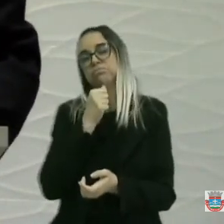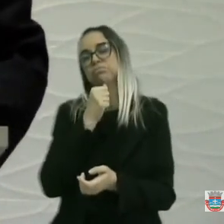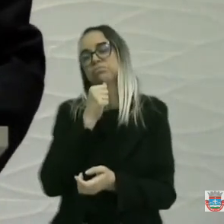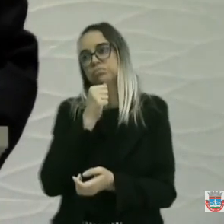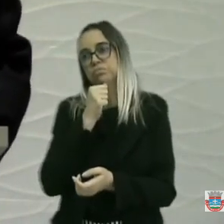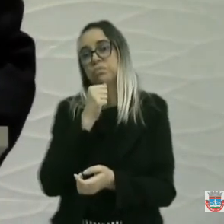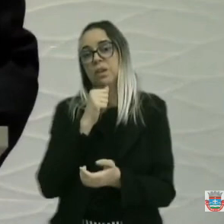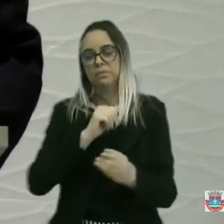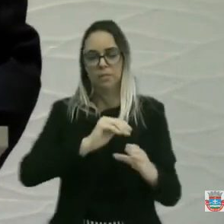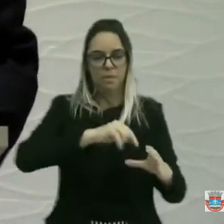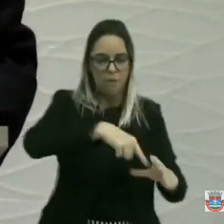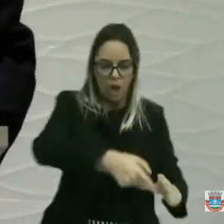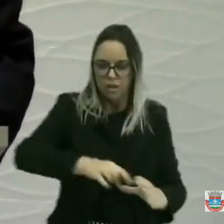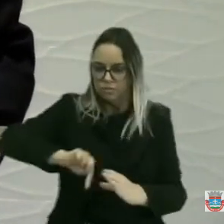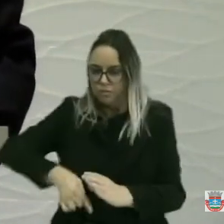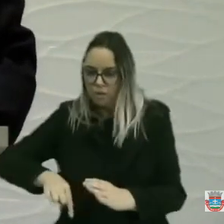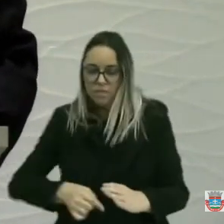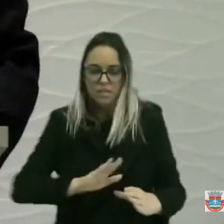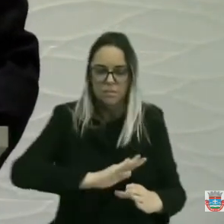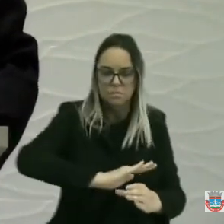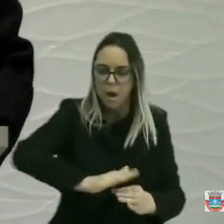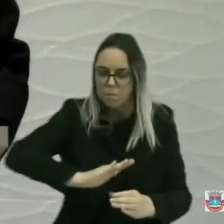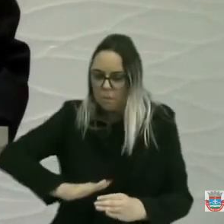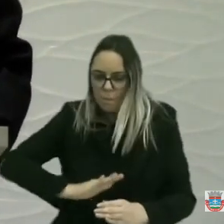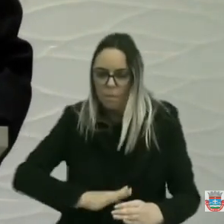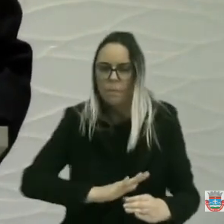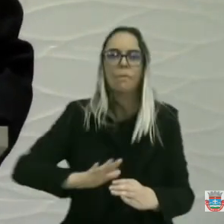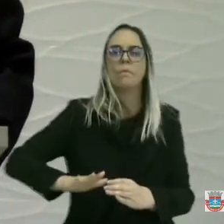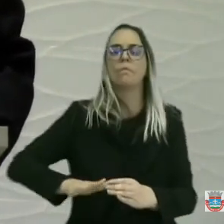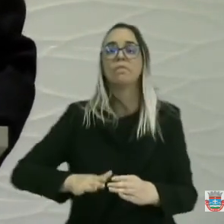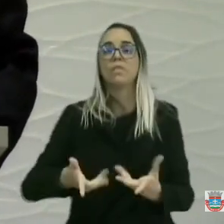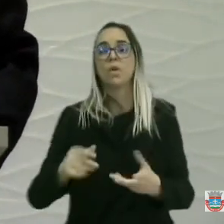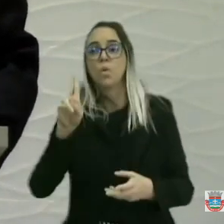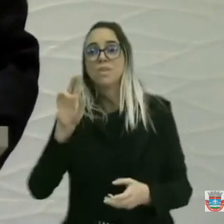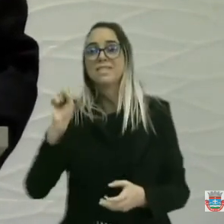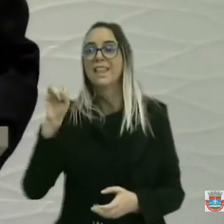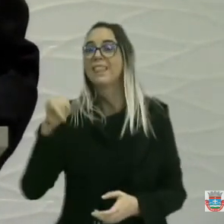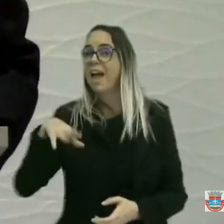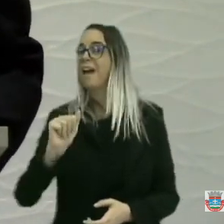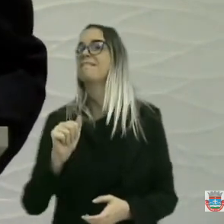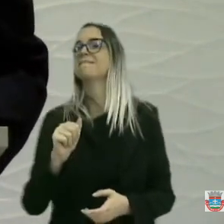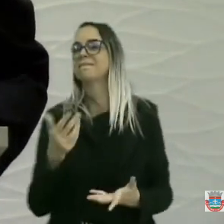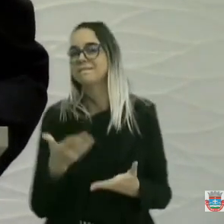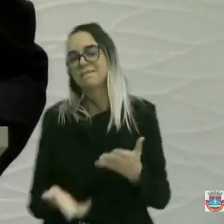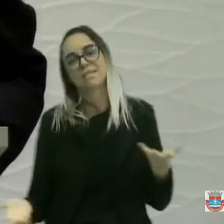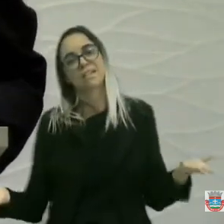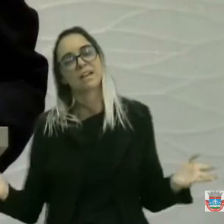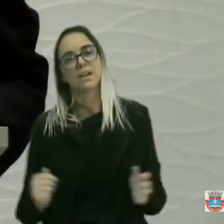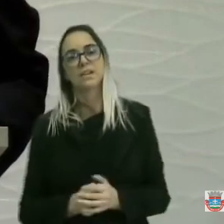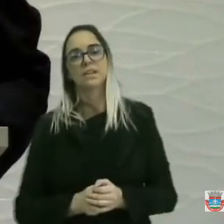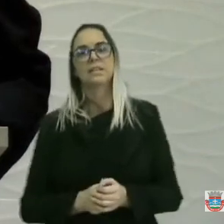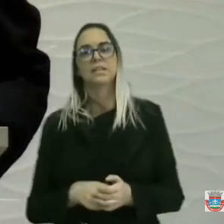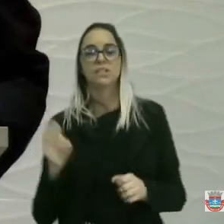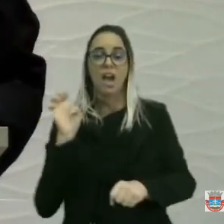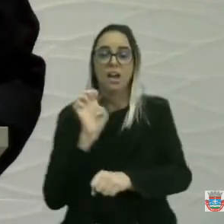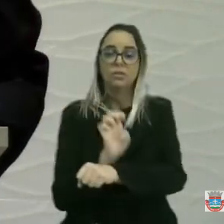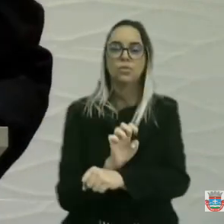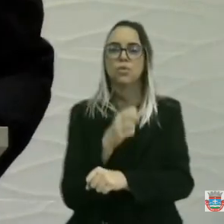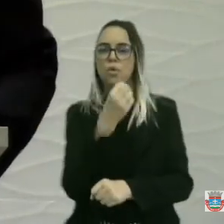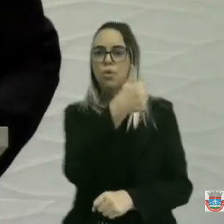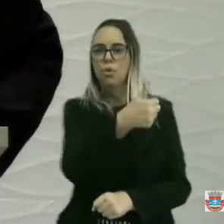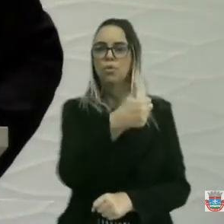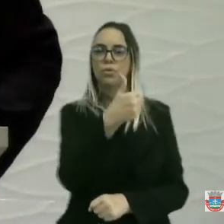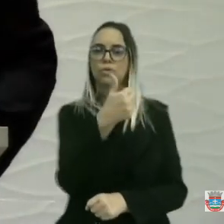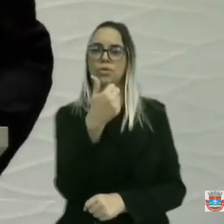para tapar os buracos. Já que o prefeito vendeu a usina. Está aí as máquinas do Estado. Vai tapar o buraco da PE 193 da PE